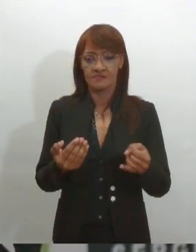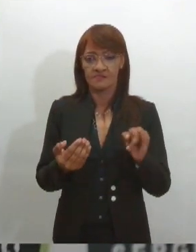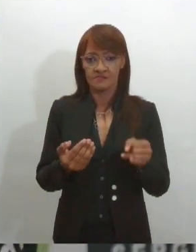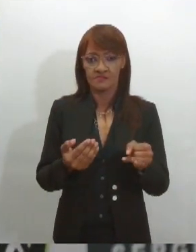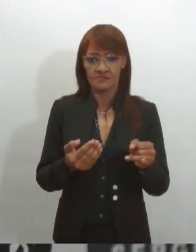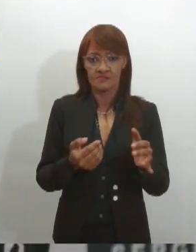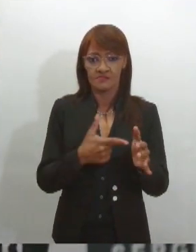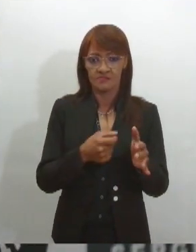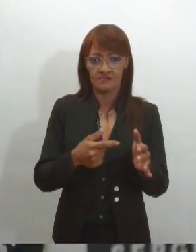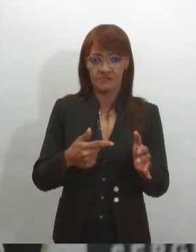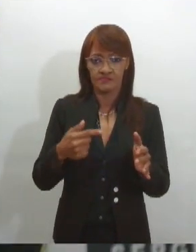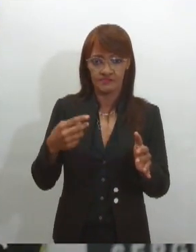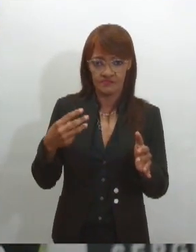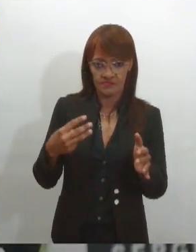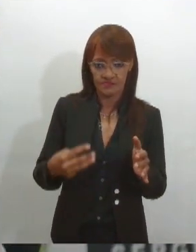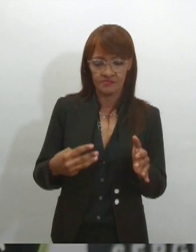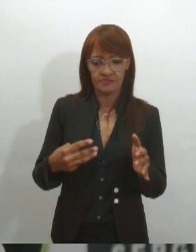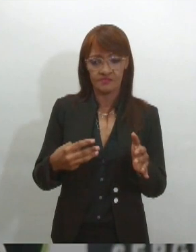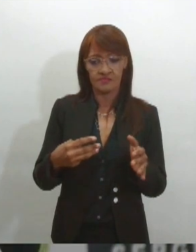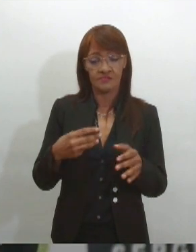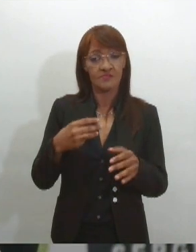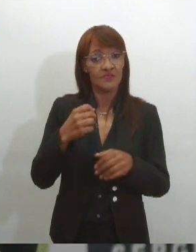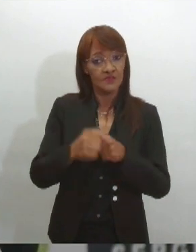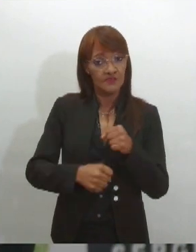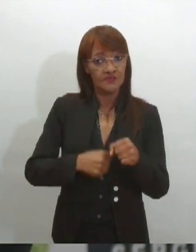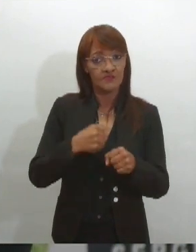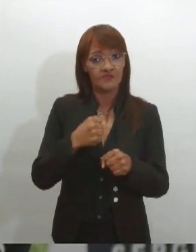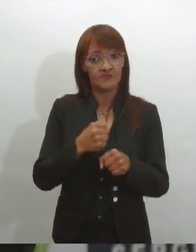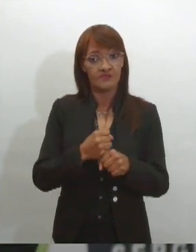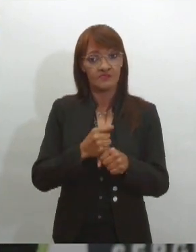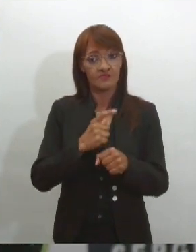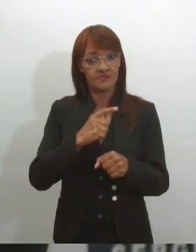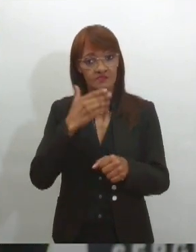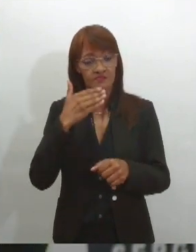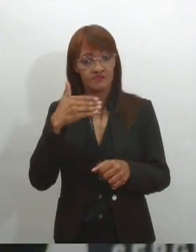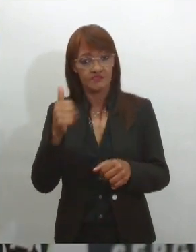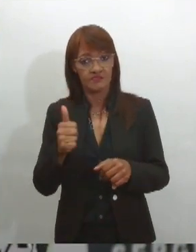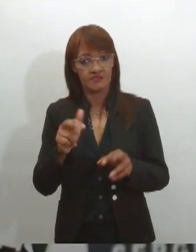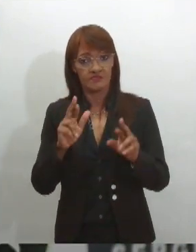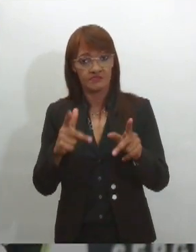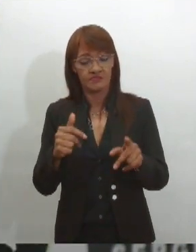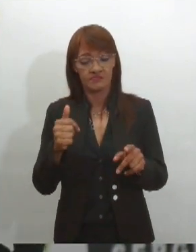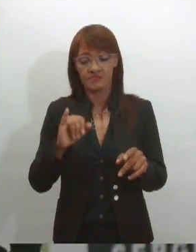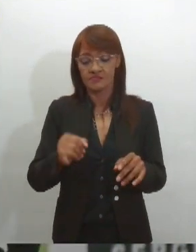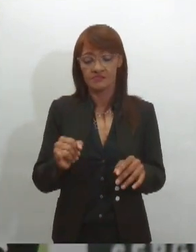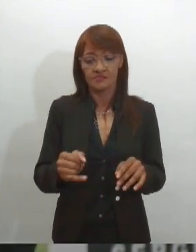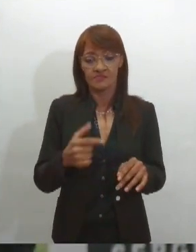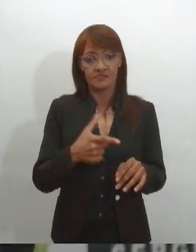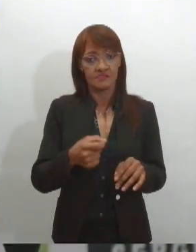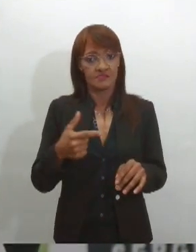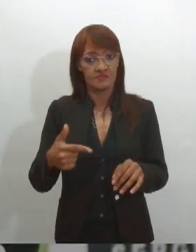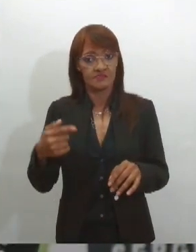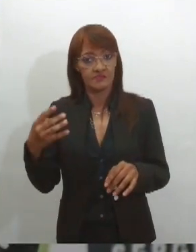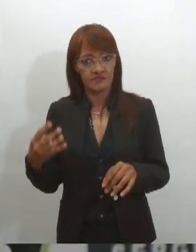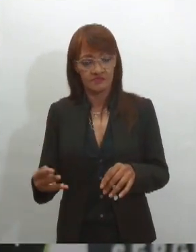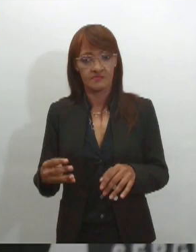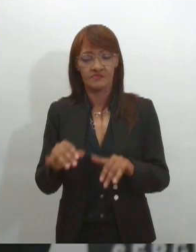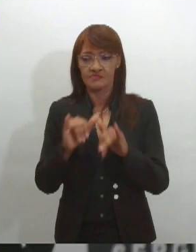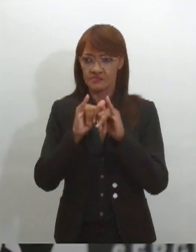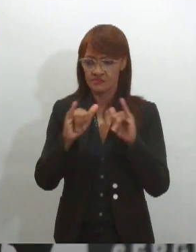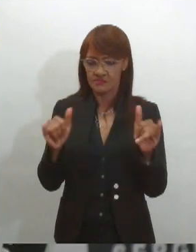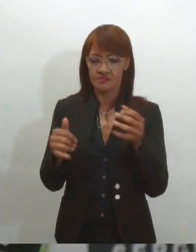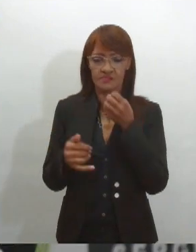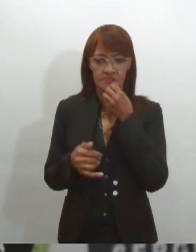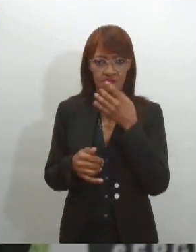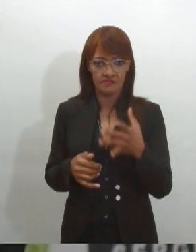melhor ano, com janeiro de 2024, nós temos mais uma boa notícia. Janeiro de 2024, nós